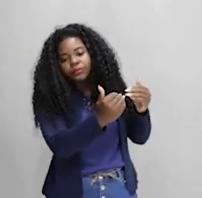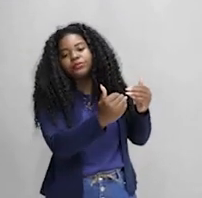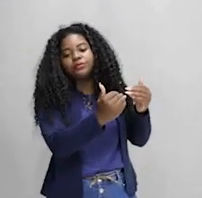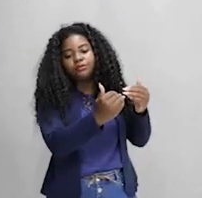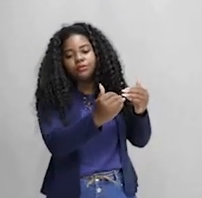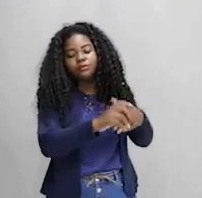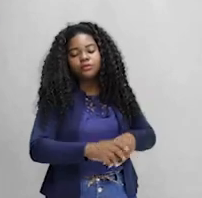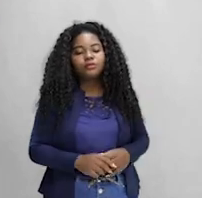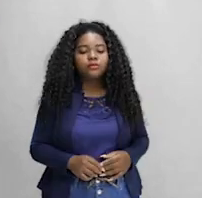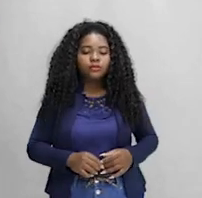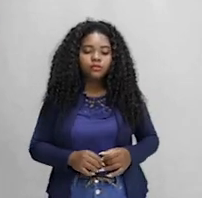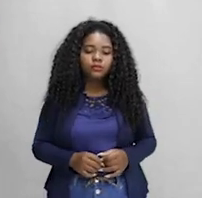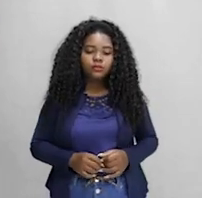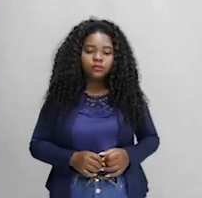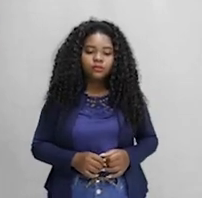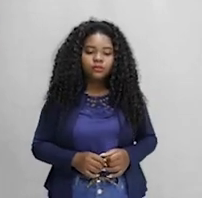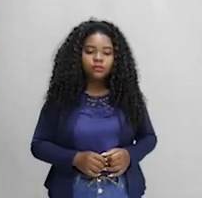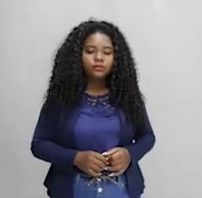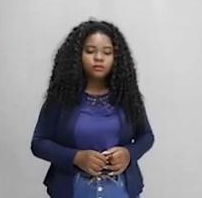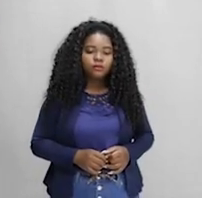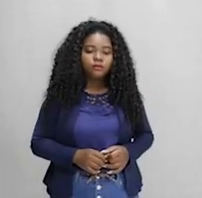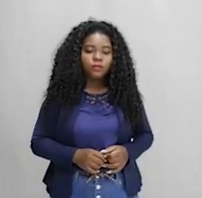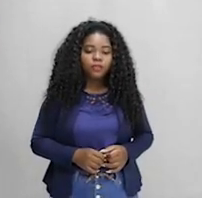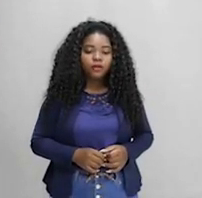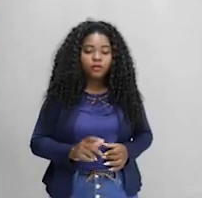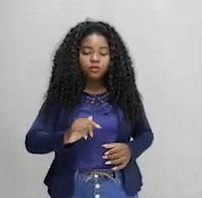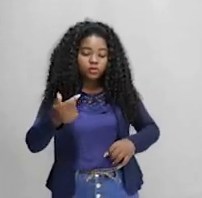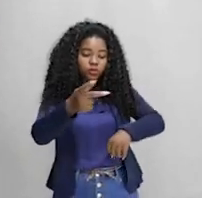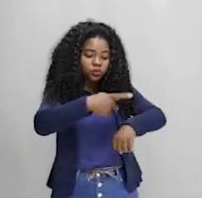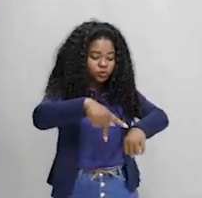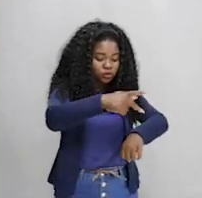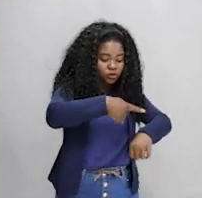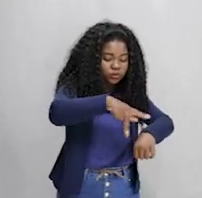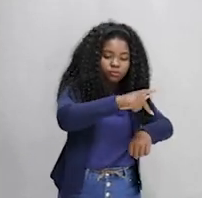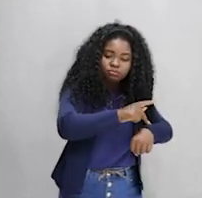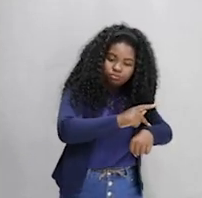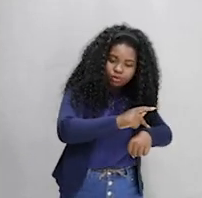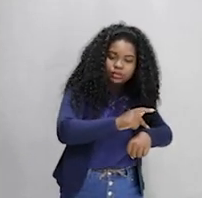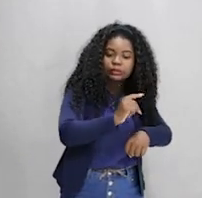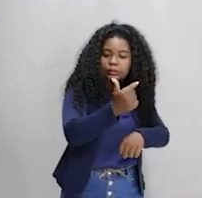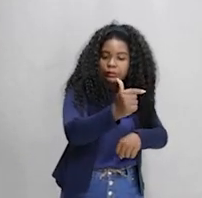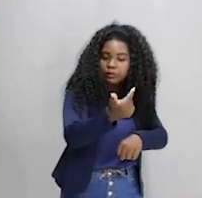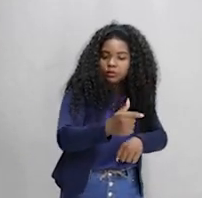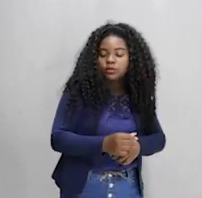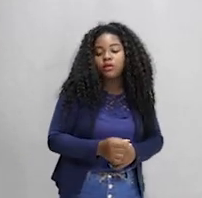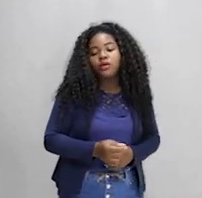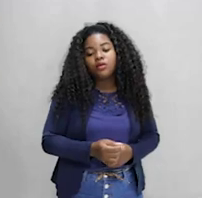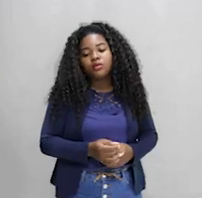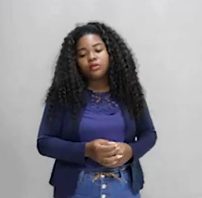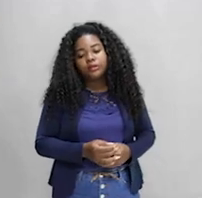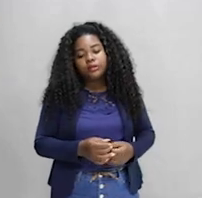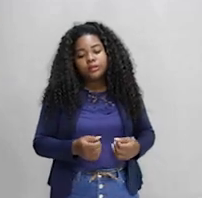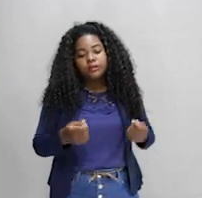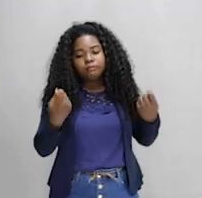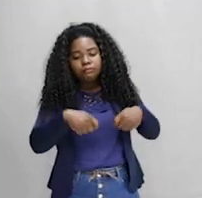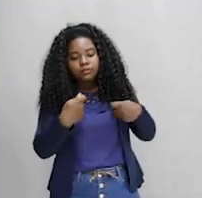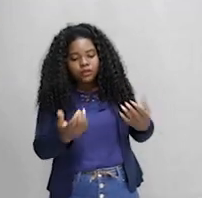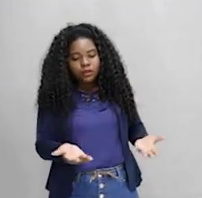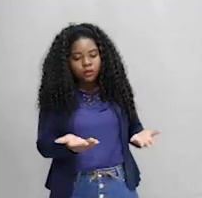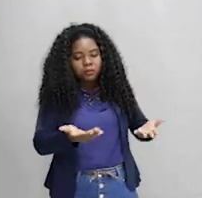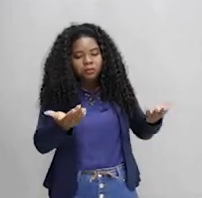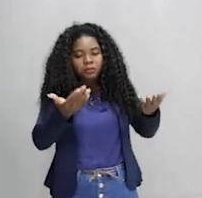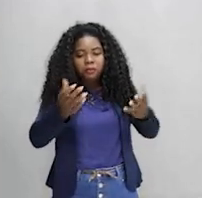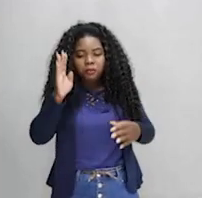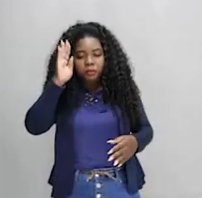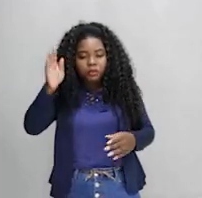carbono na superfície, enquanto os países em desenvolvimento deveriam buscar reforçar, principalmente, as suas